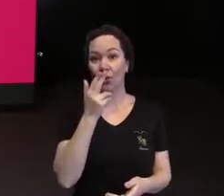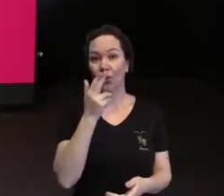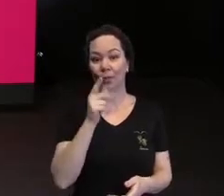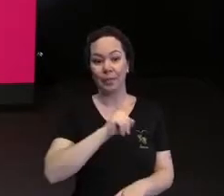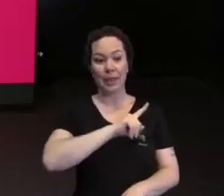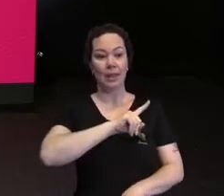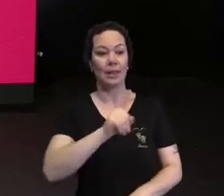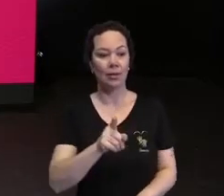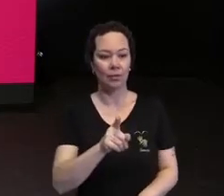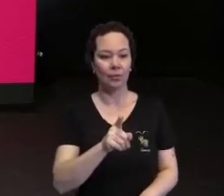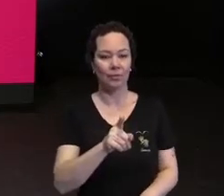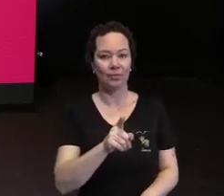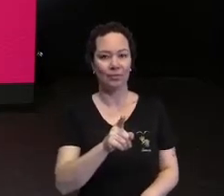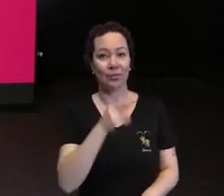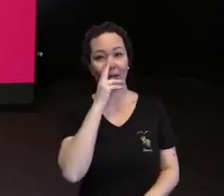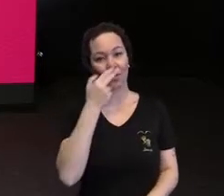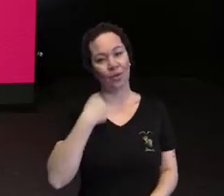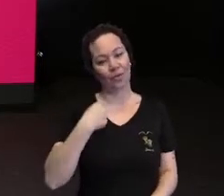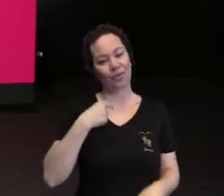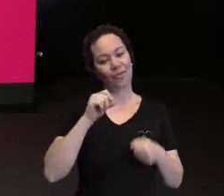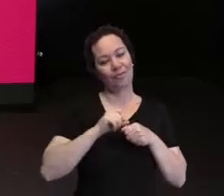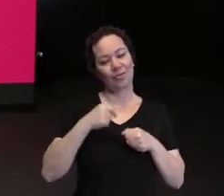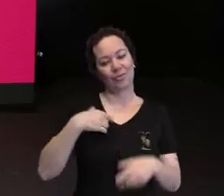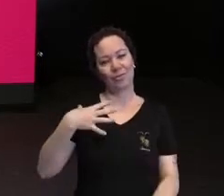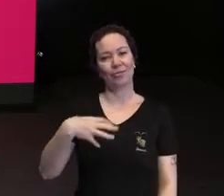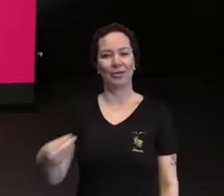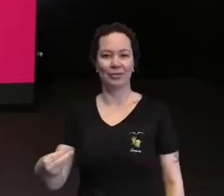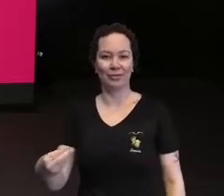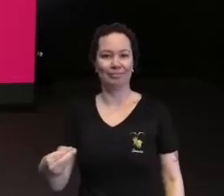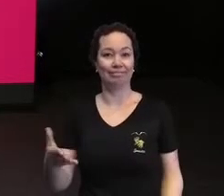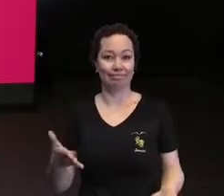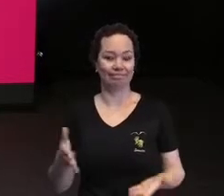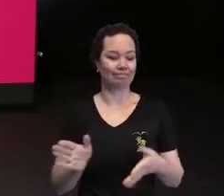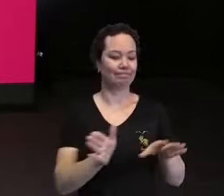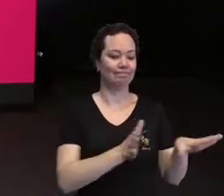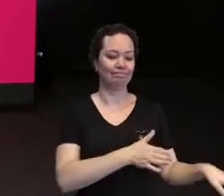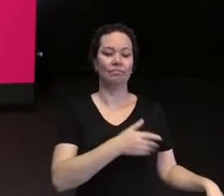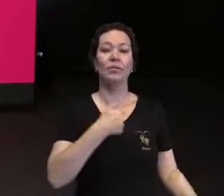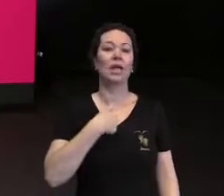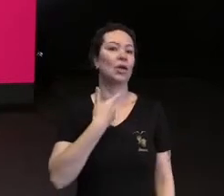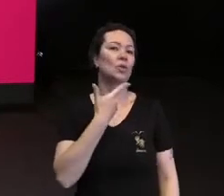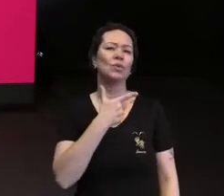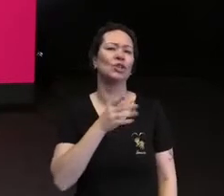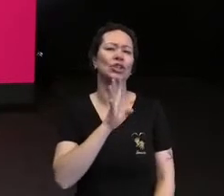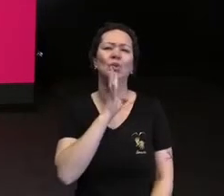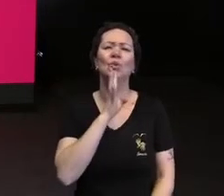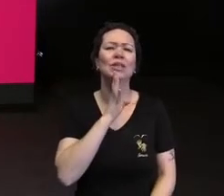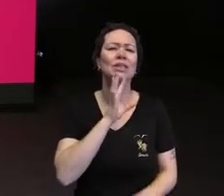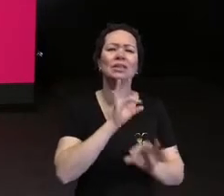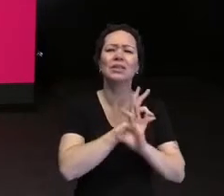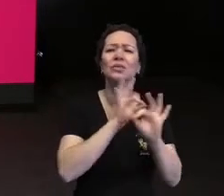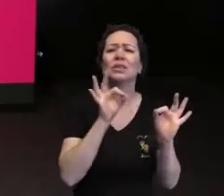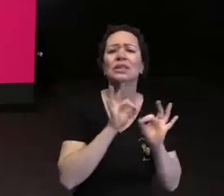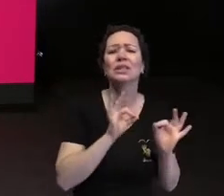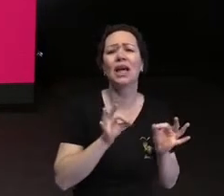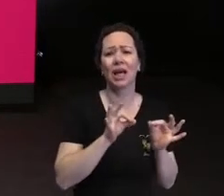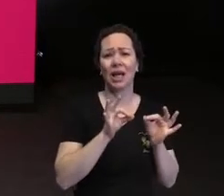Rafael assim que nasceu. Ou seja, sem conhecimento profundo sobre algo, eu simplesmente